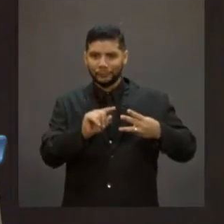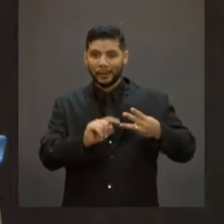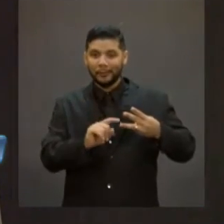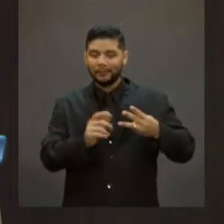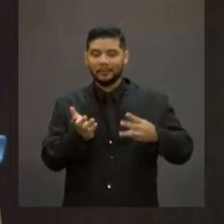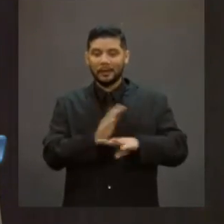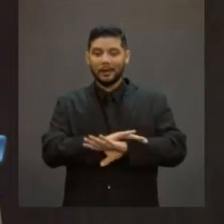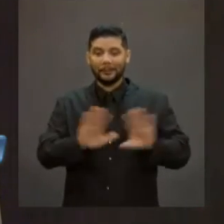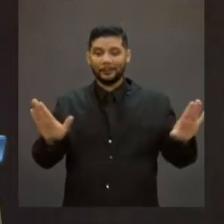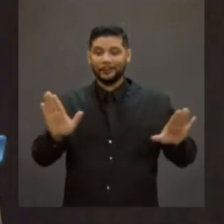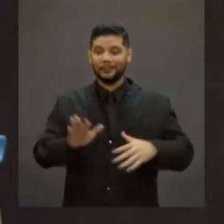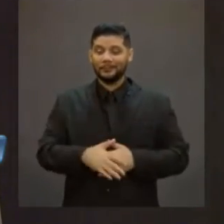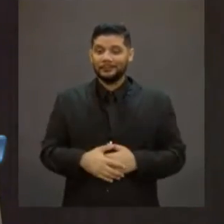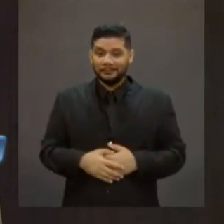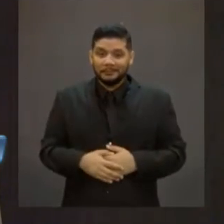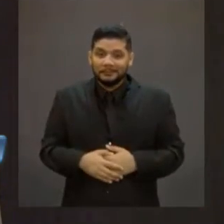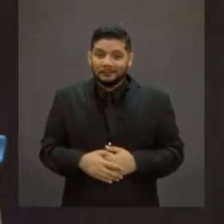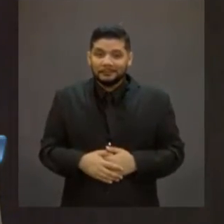INSS.